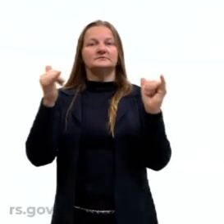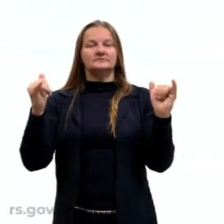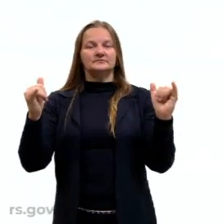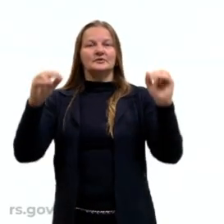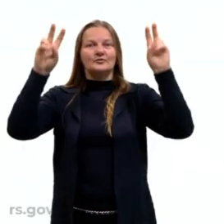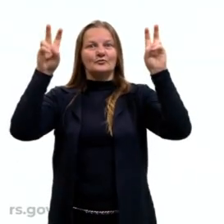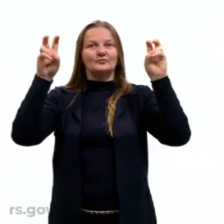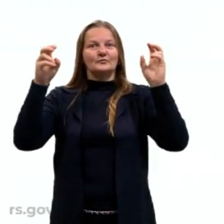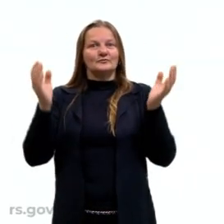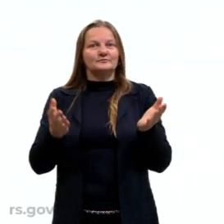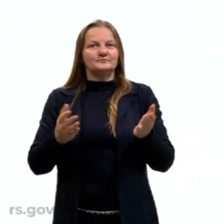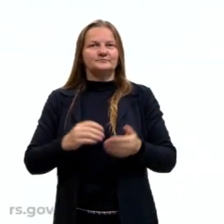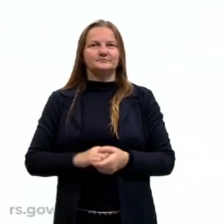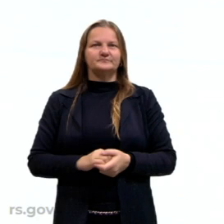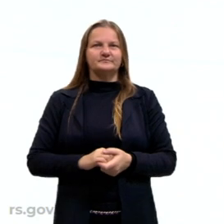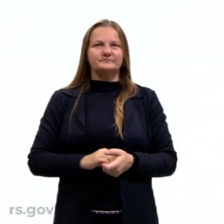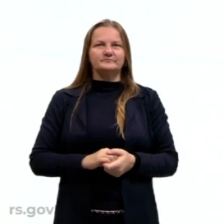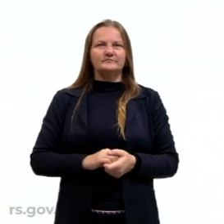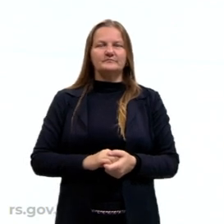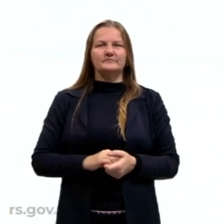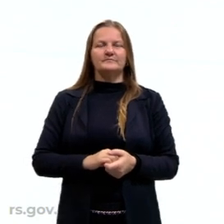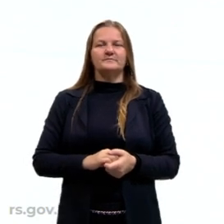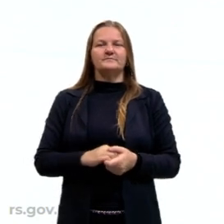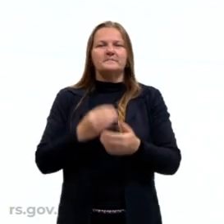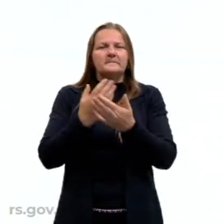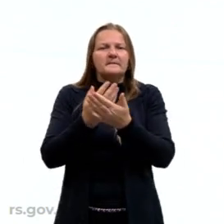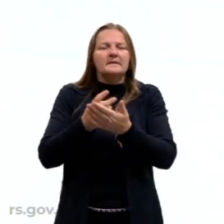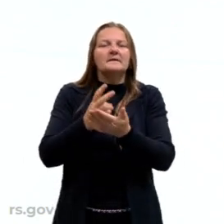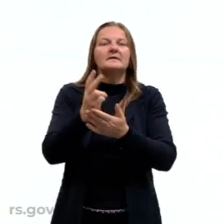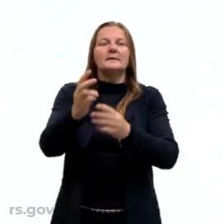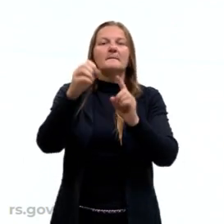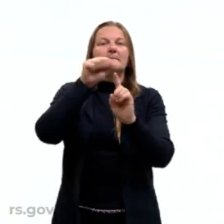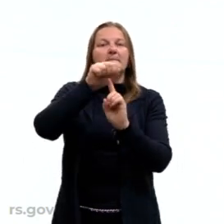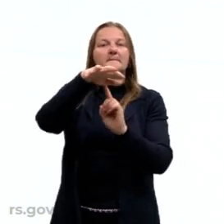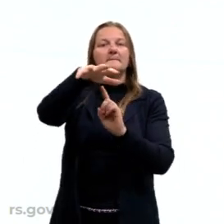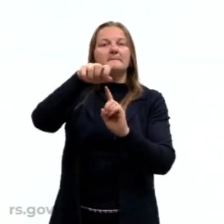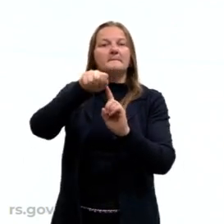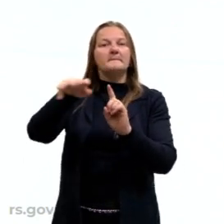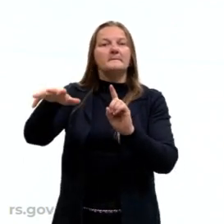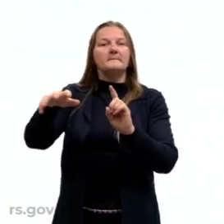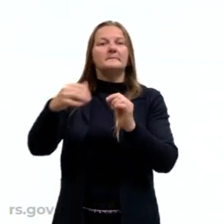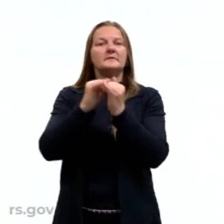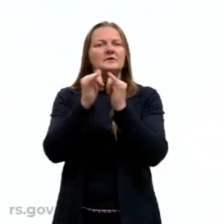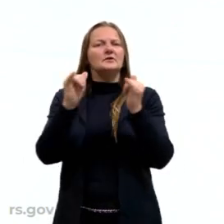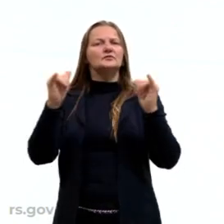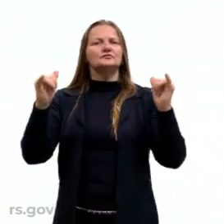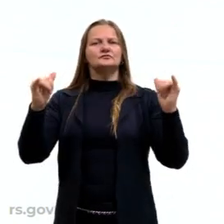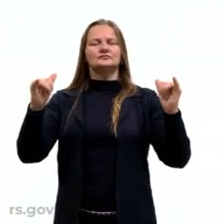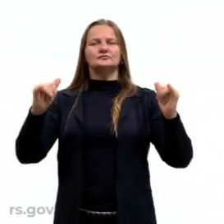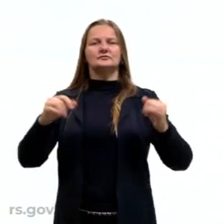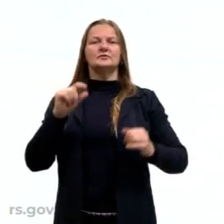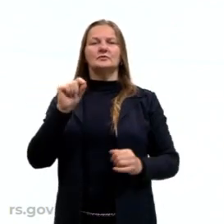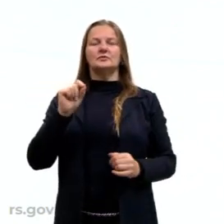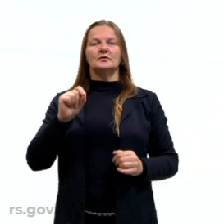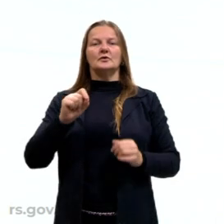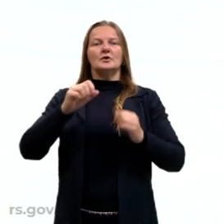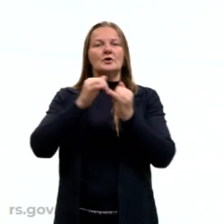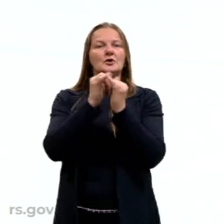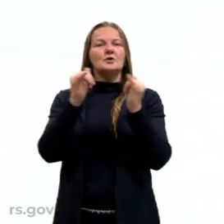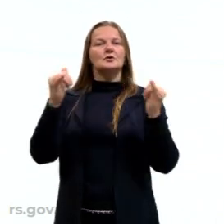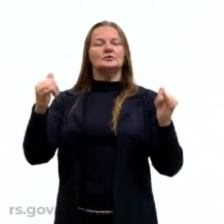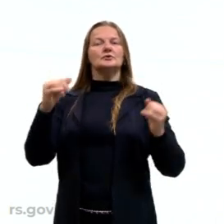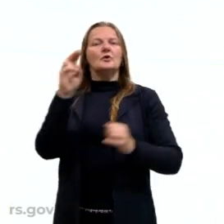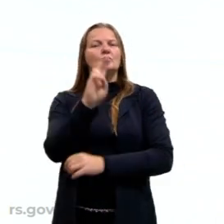Dando continuidade aí às nossas aulas, então nós vamos ver matriz energética. Matriz energética é a energia, então,